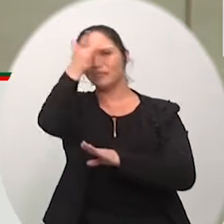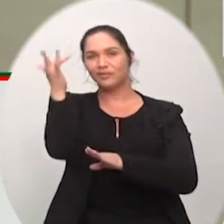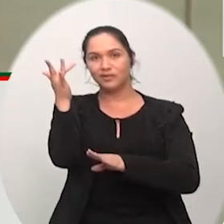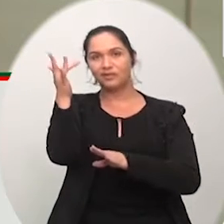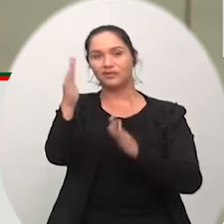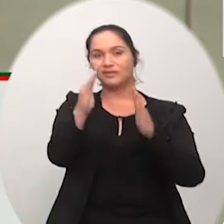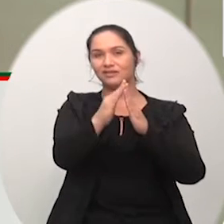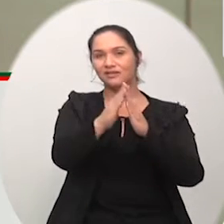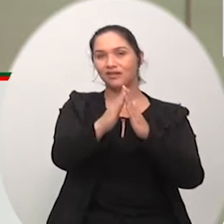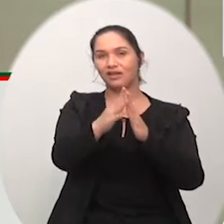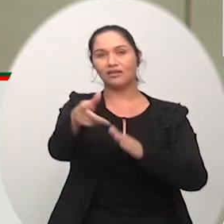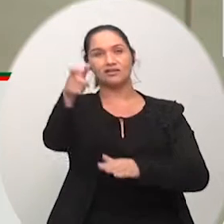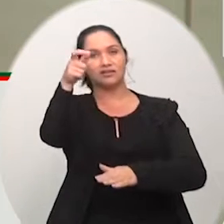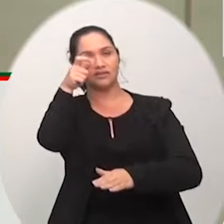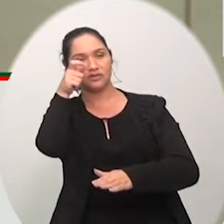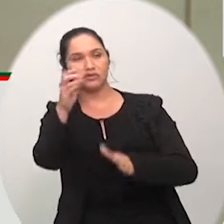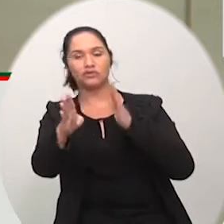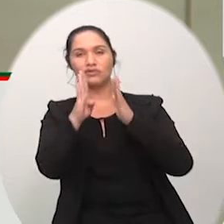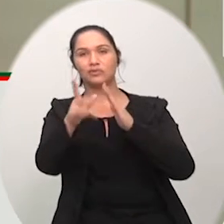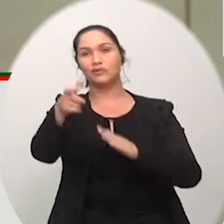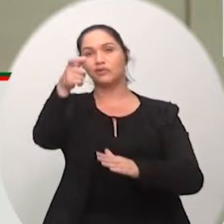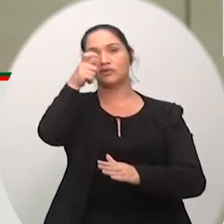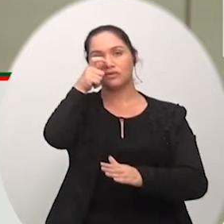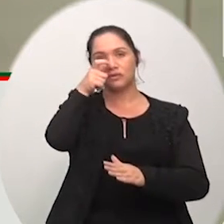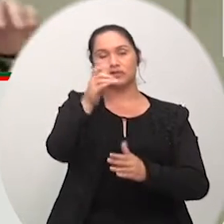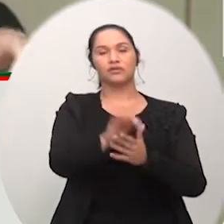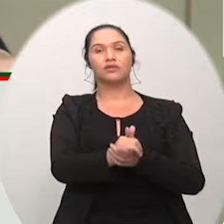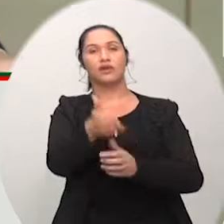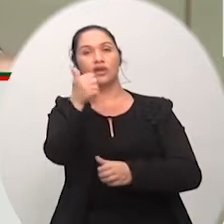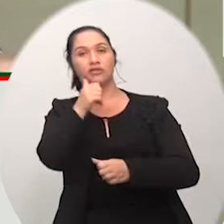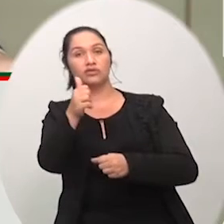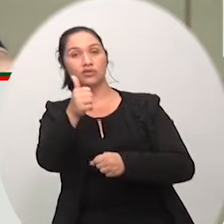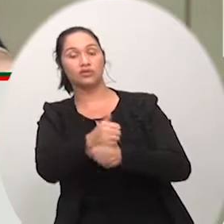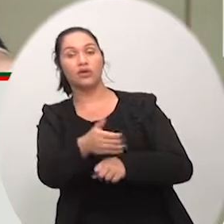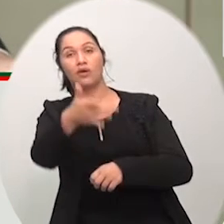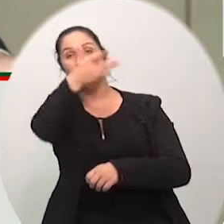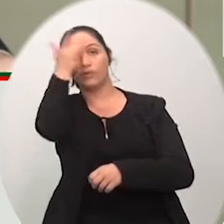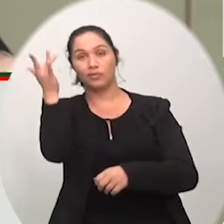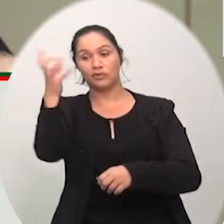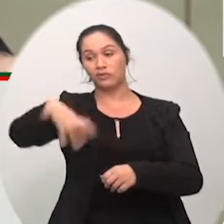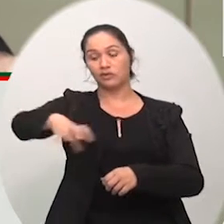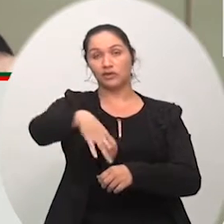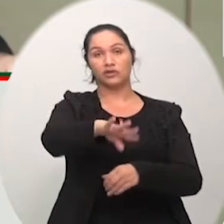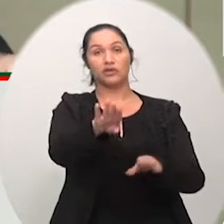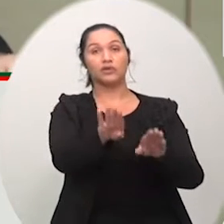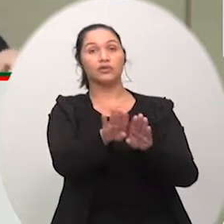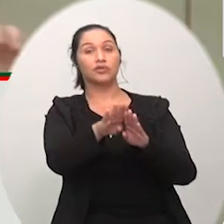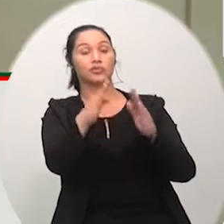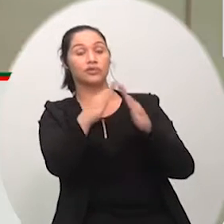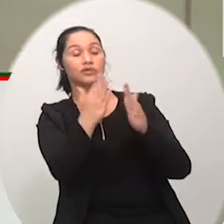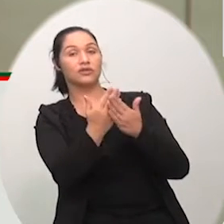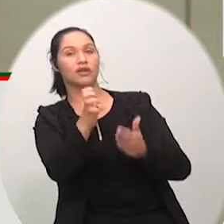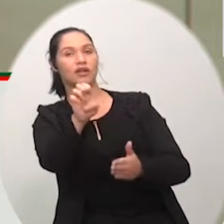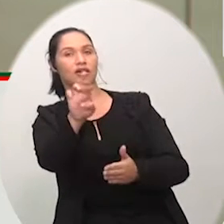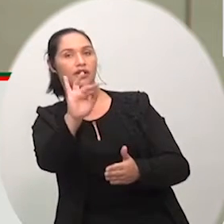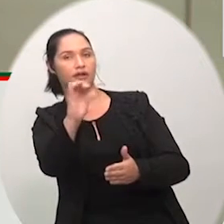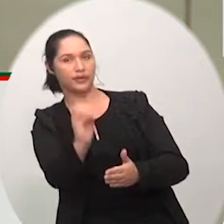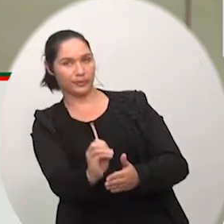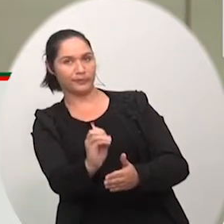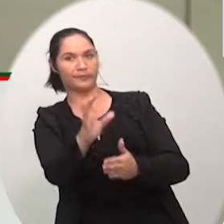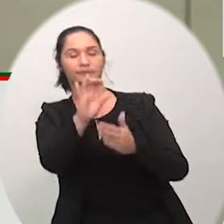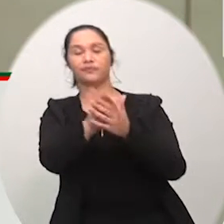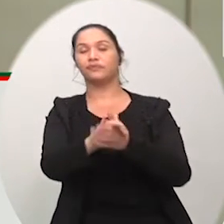facebook também diretores pessoal da região colégio érico nome marca bom eu vim fazer esse pedido